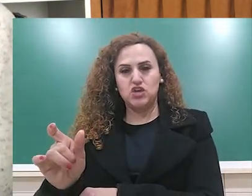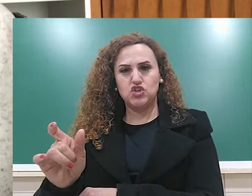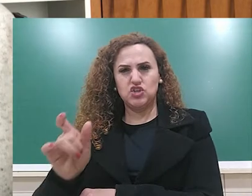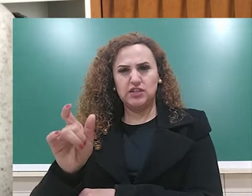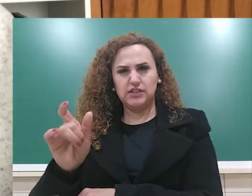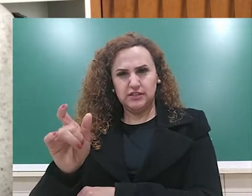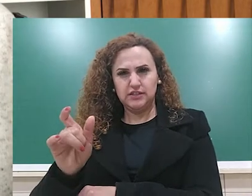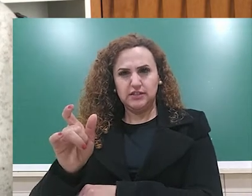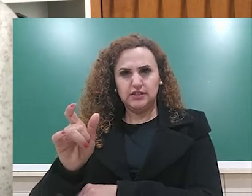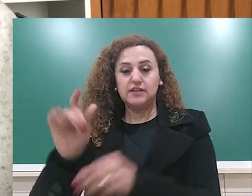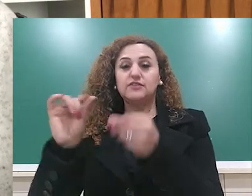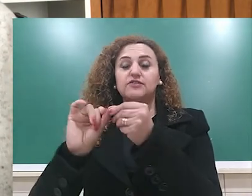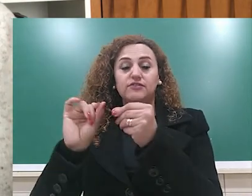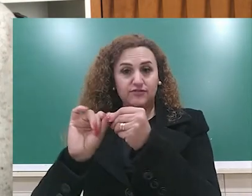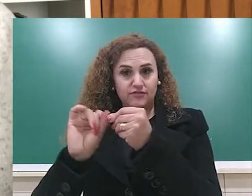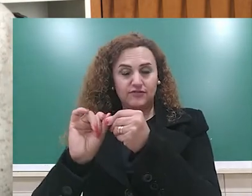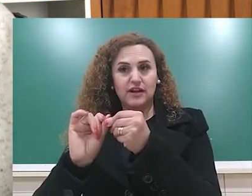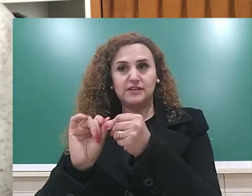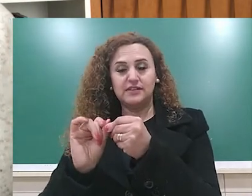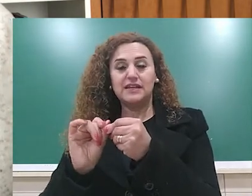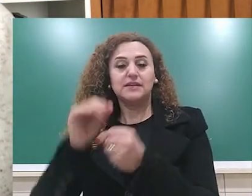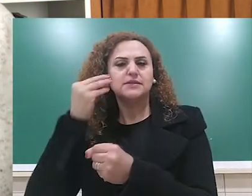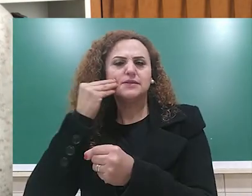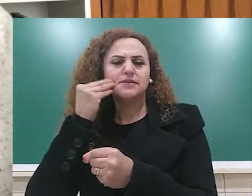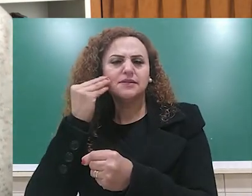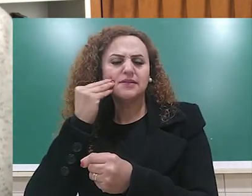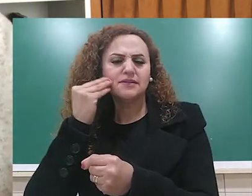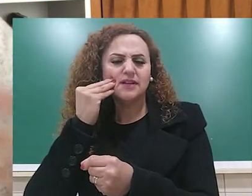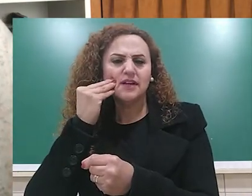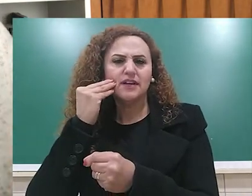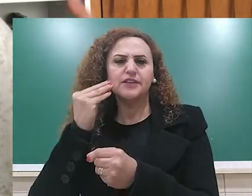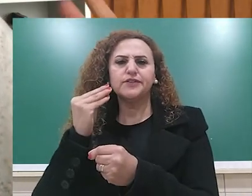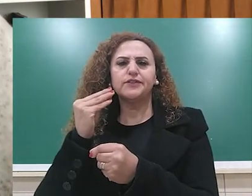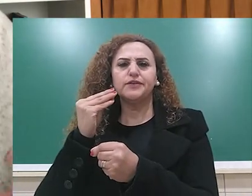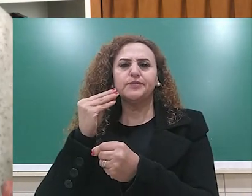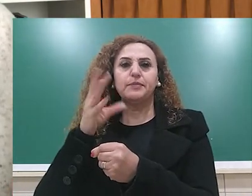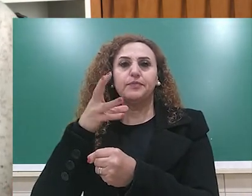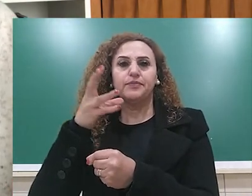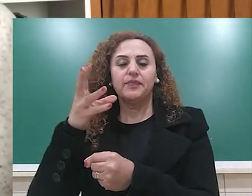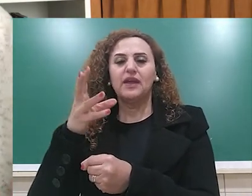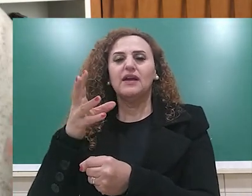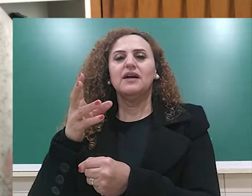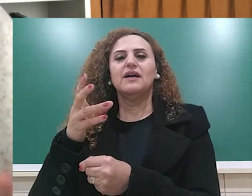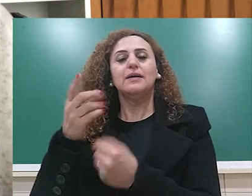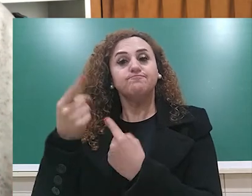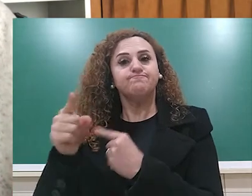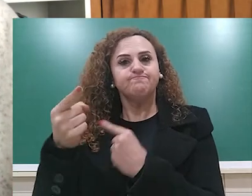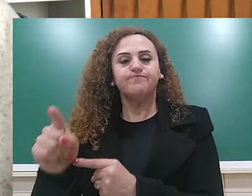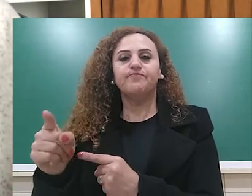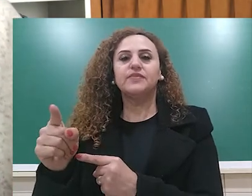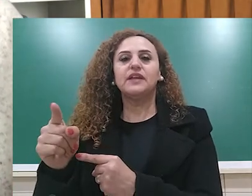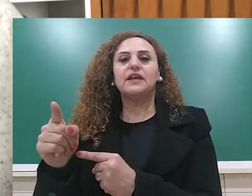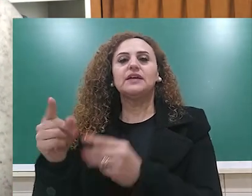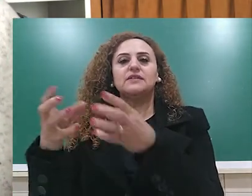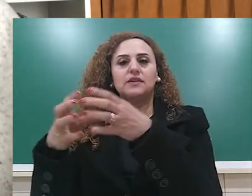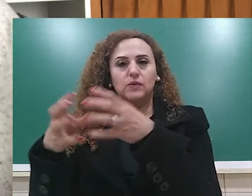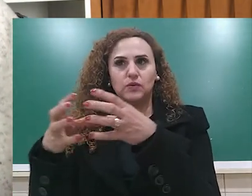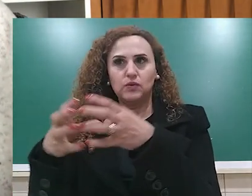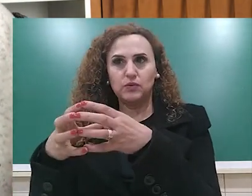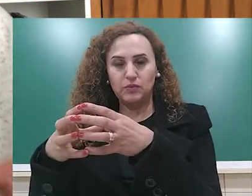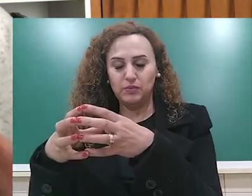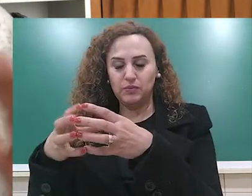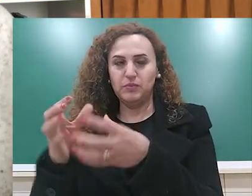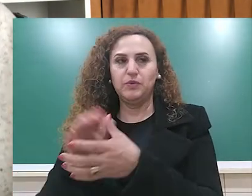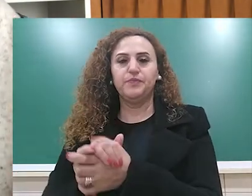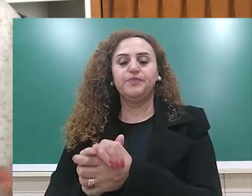Eles decidem, então, corromper essa aldeia indígena. Então, eles falam assim, que eles não têm medo dos santos, eles não têm medo de nada e que